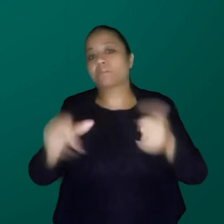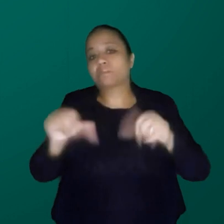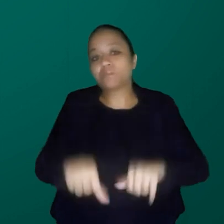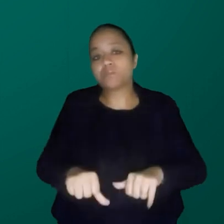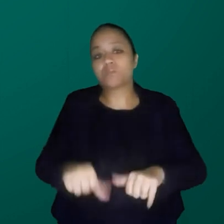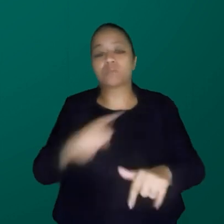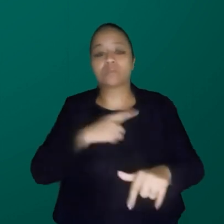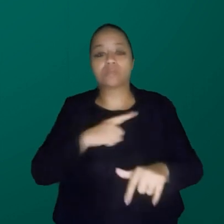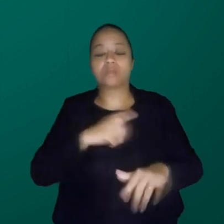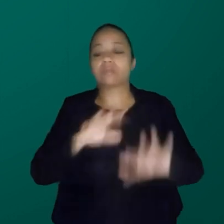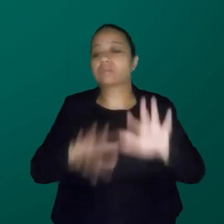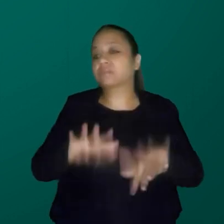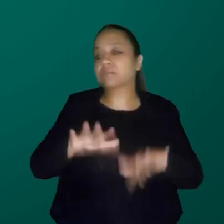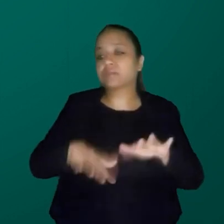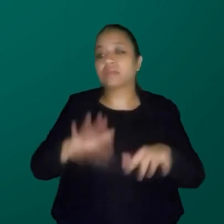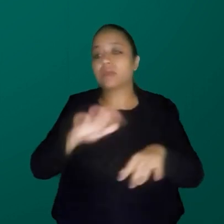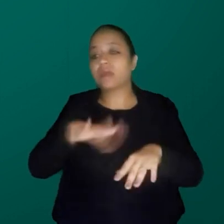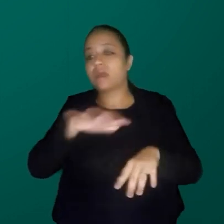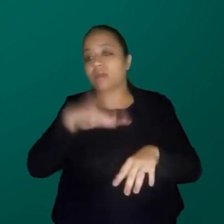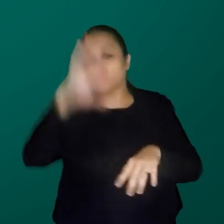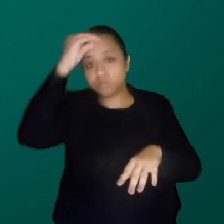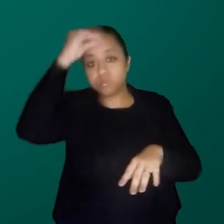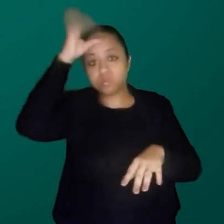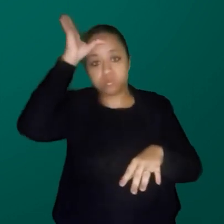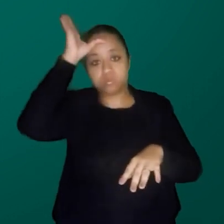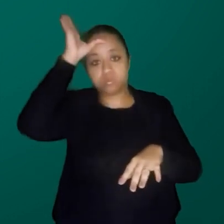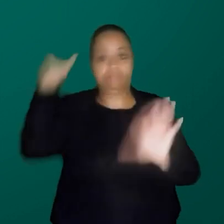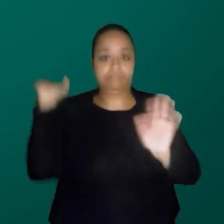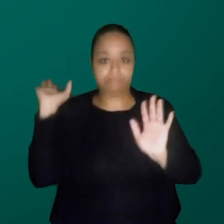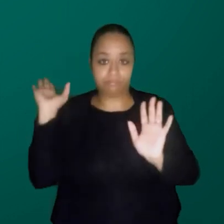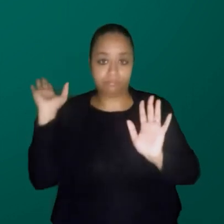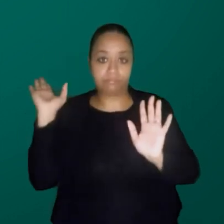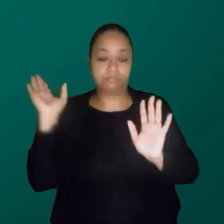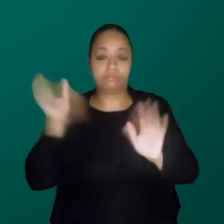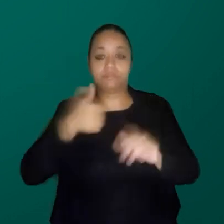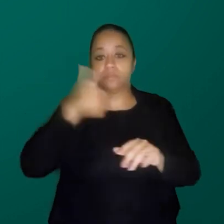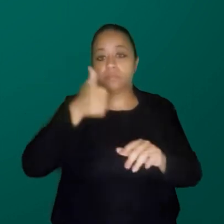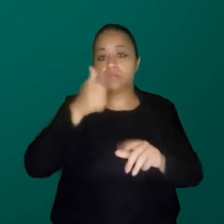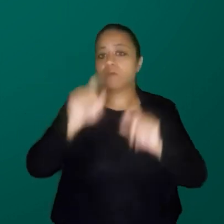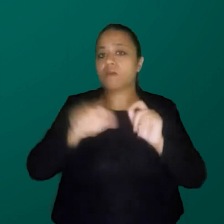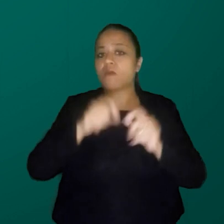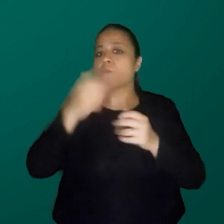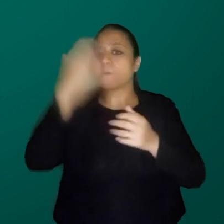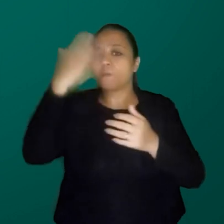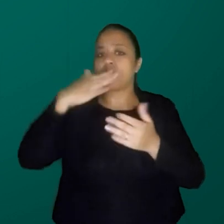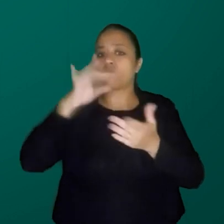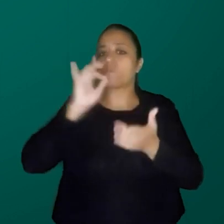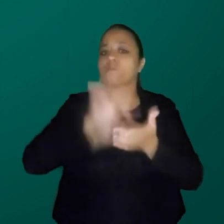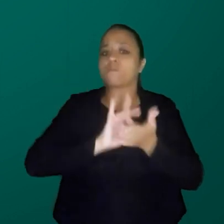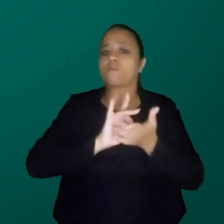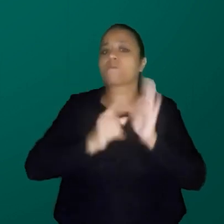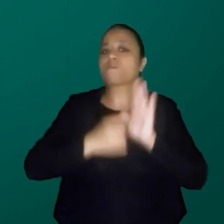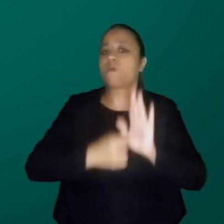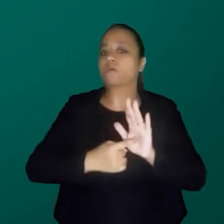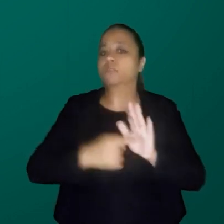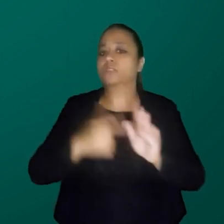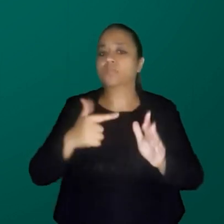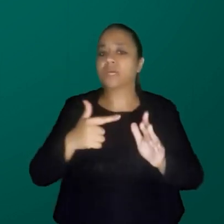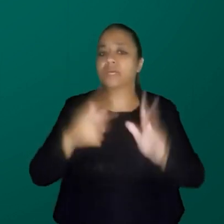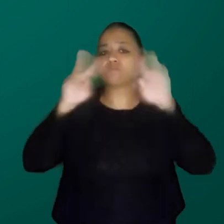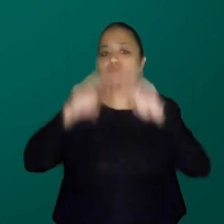muito dependendo da área do conhecimento. Então, meu primeiro E, evidências. Temos evidências de que não há uma